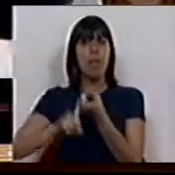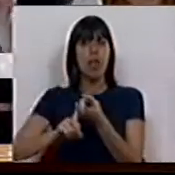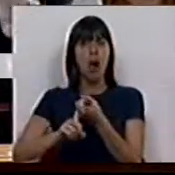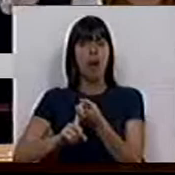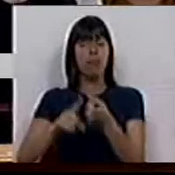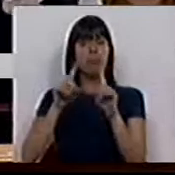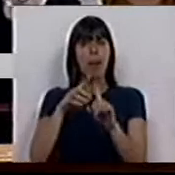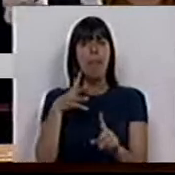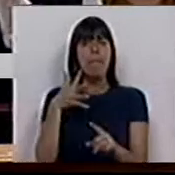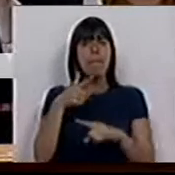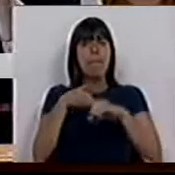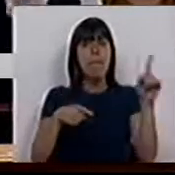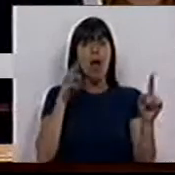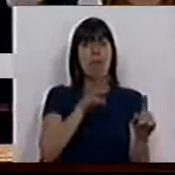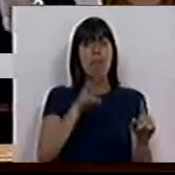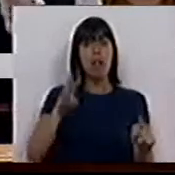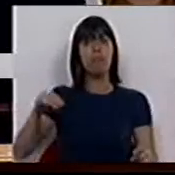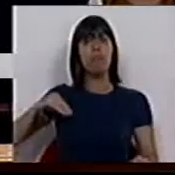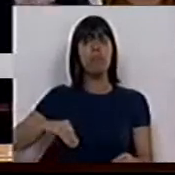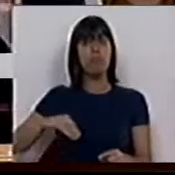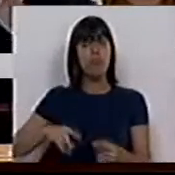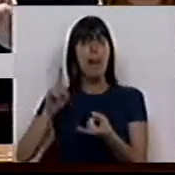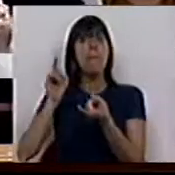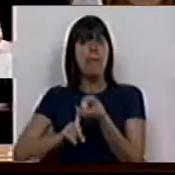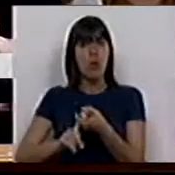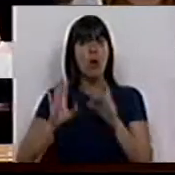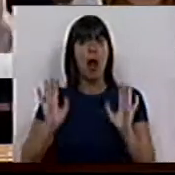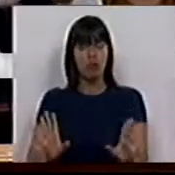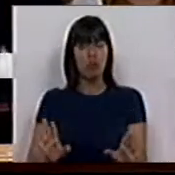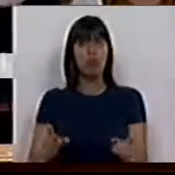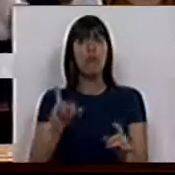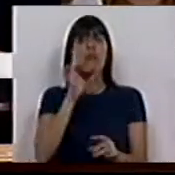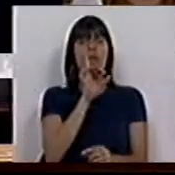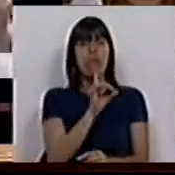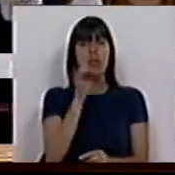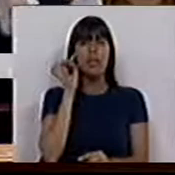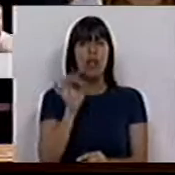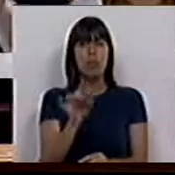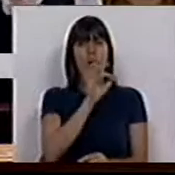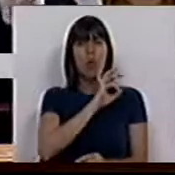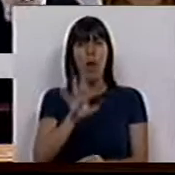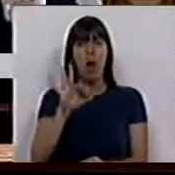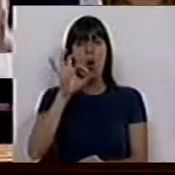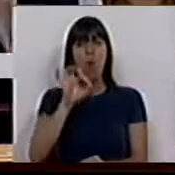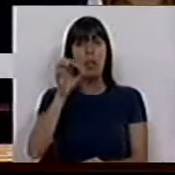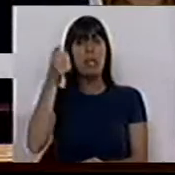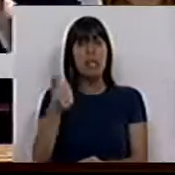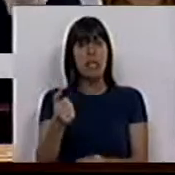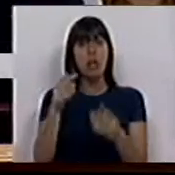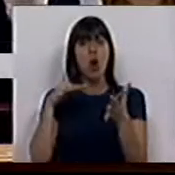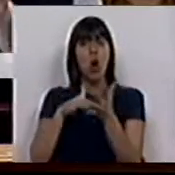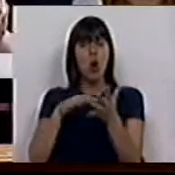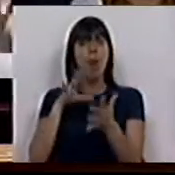Mais de meio milhão de salários penhorados. 6.485